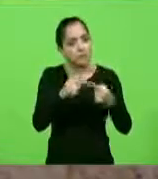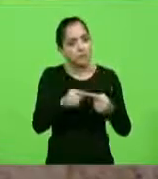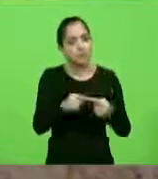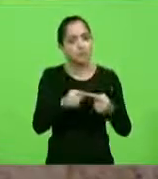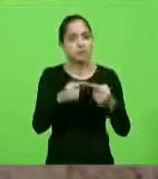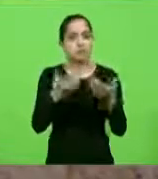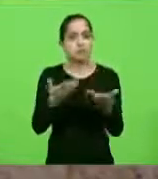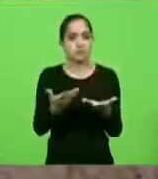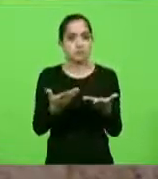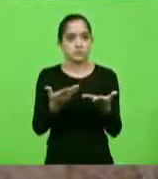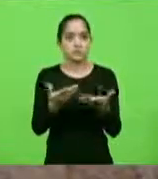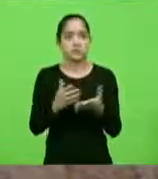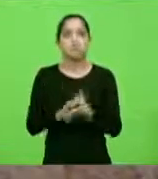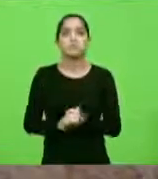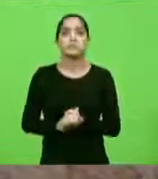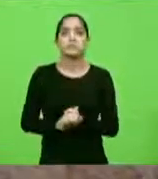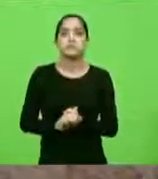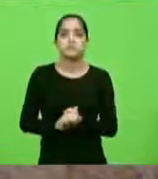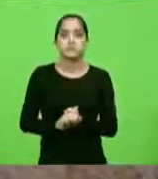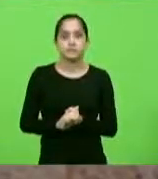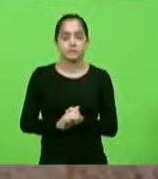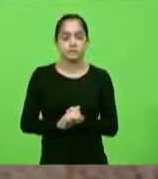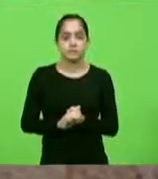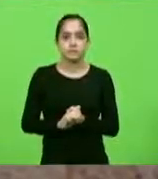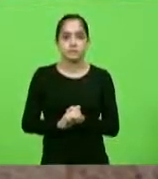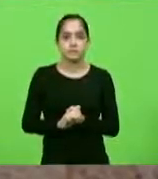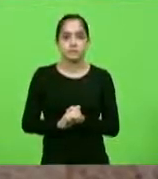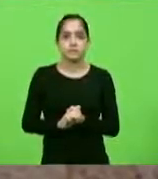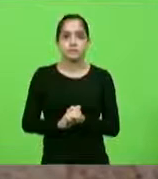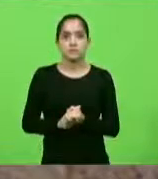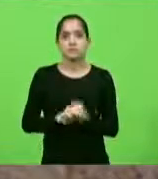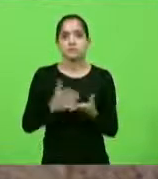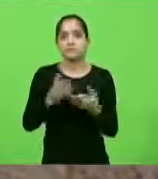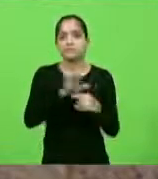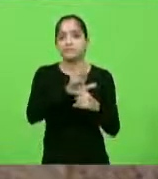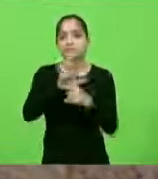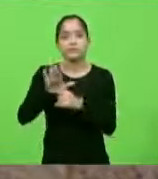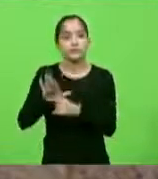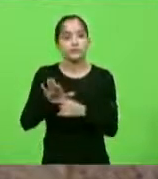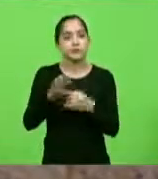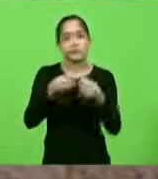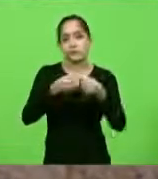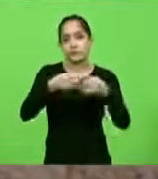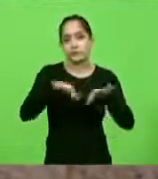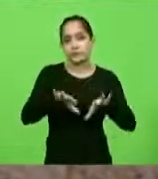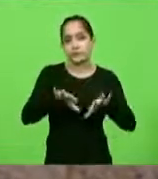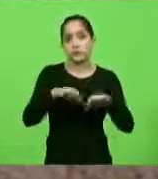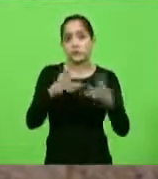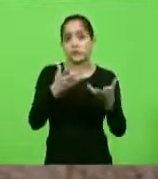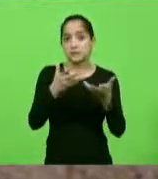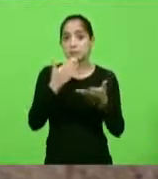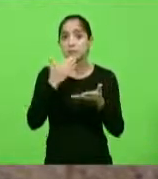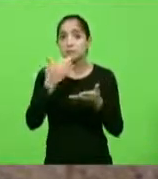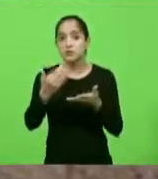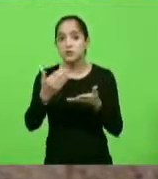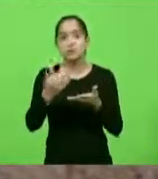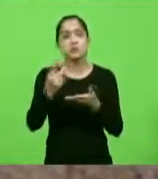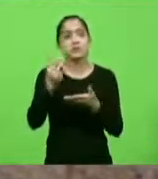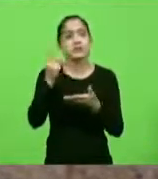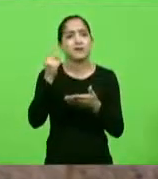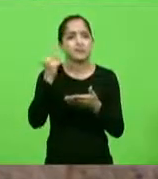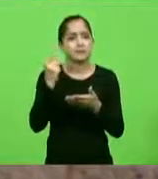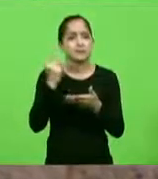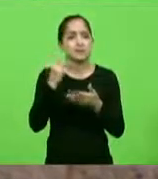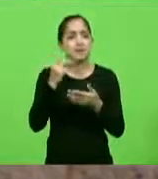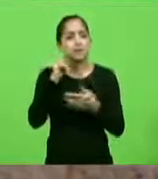medidas que não façam sentido e que ainda só servem pra prejudicá-los. E o que eles estão pedindo há um bom tempo já é